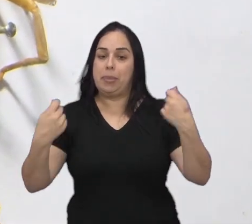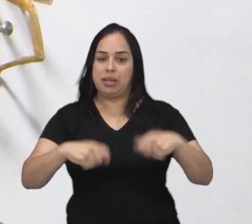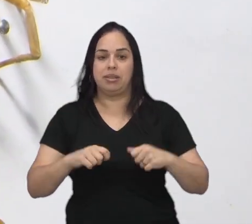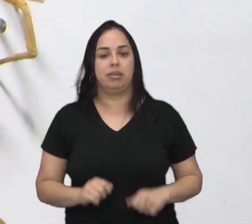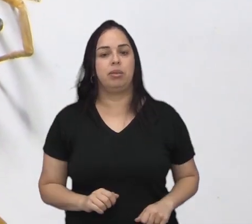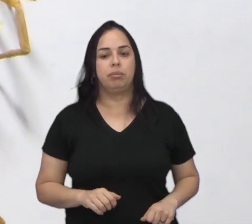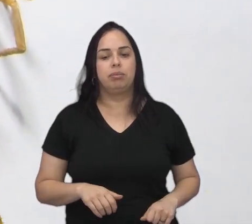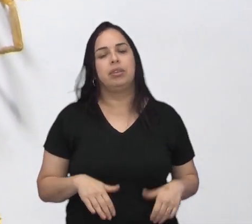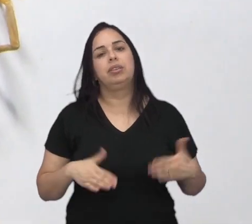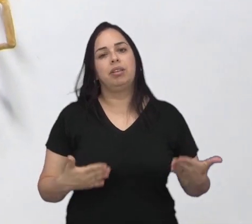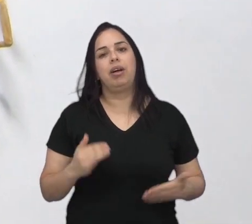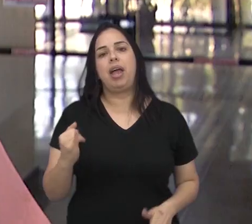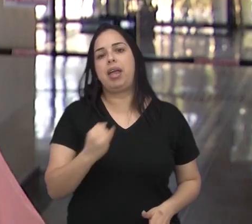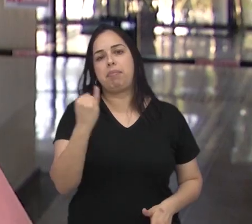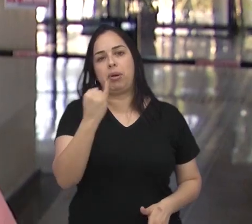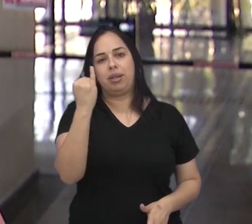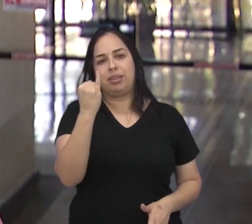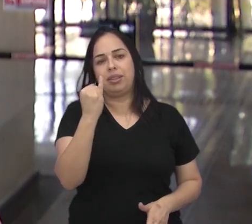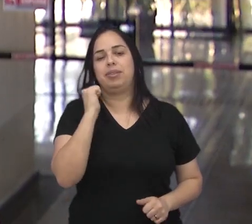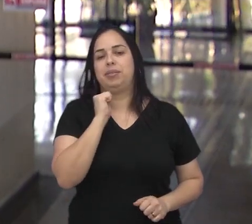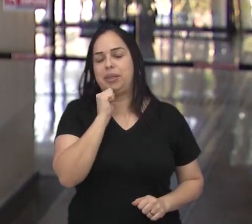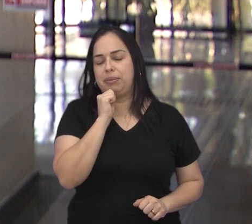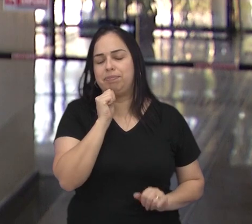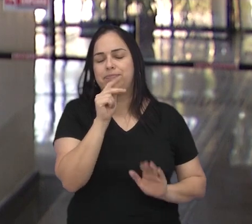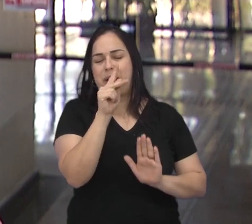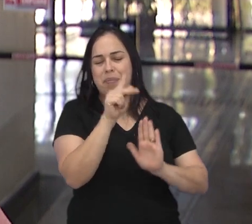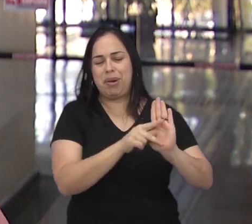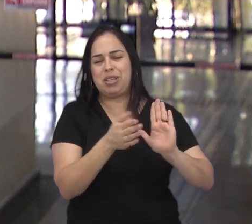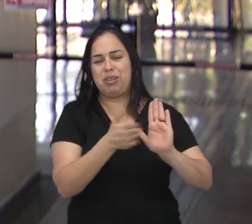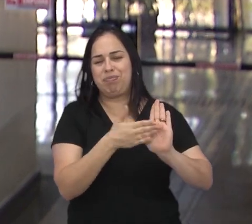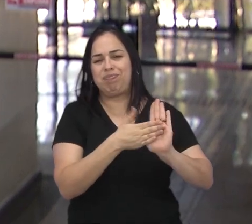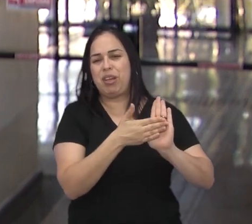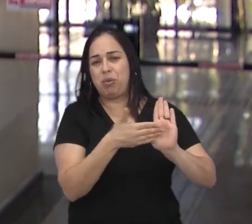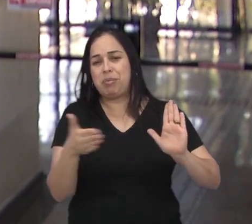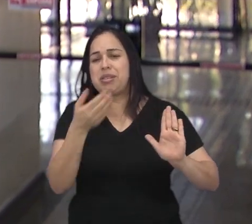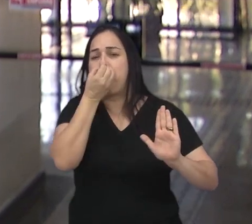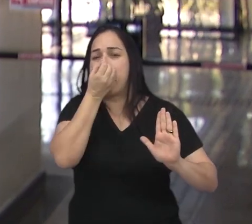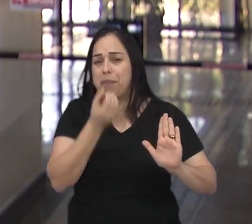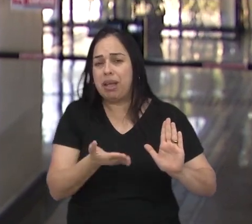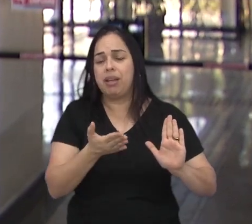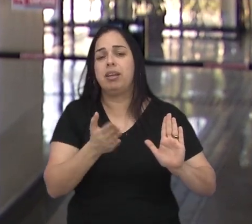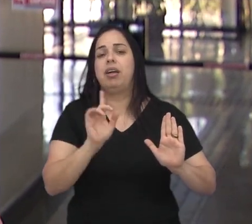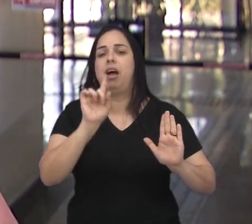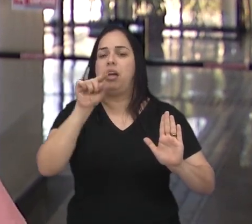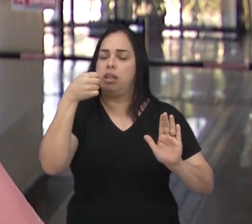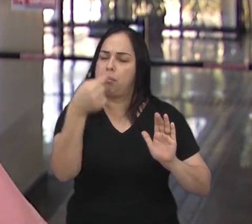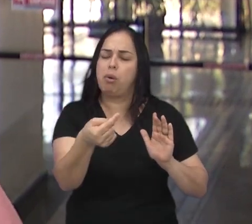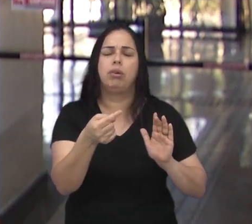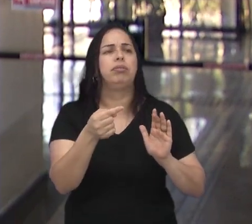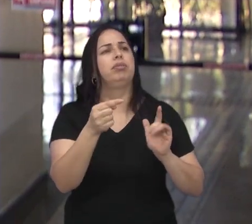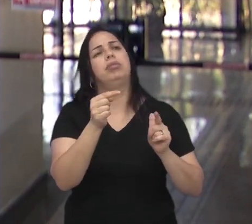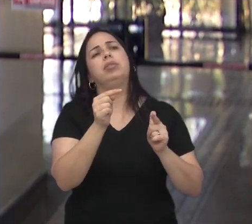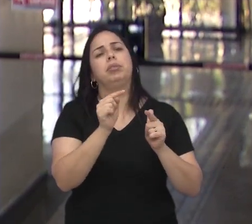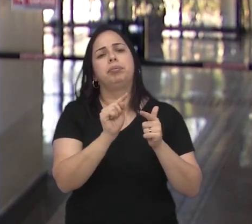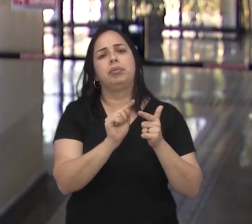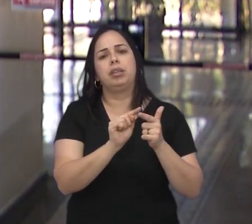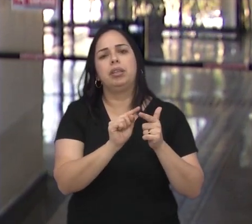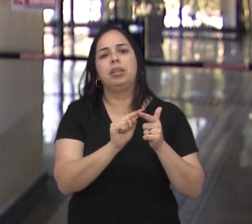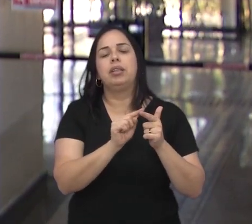e ações do poder público. Bom, o importante é sempre você começar um bom projeto. Depois disso vai ter os